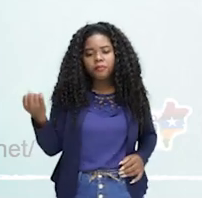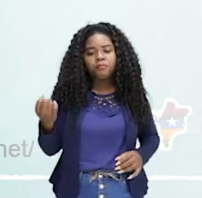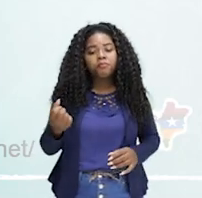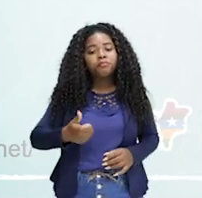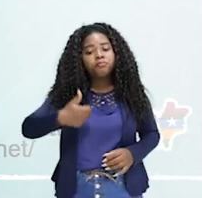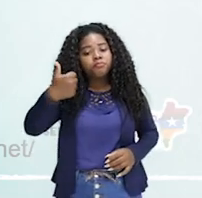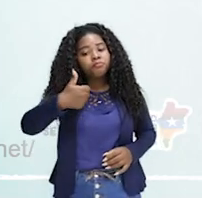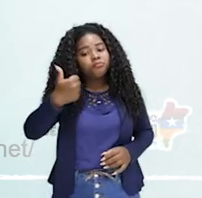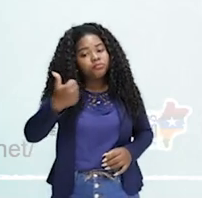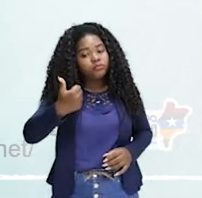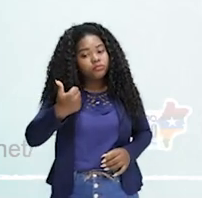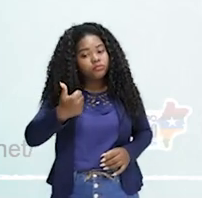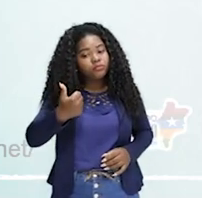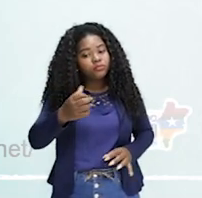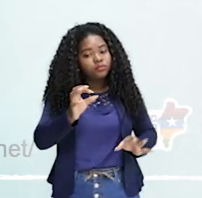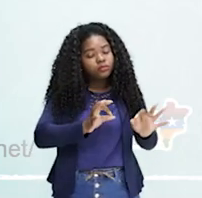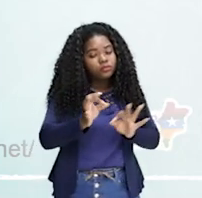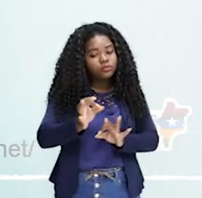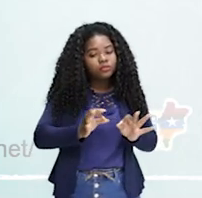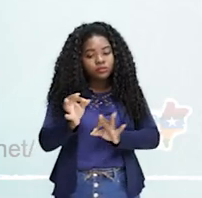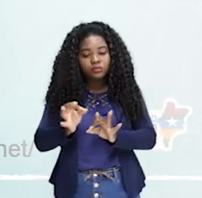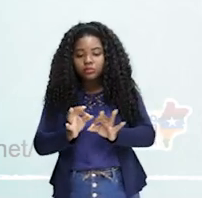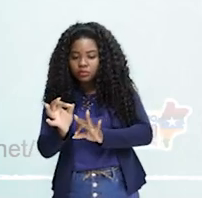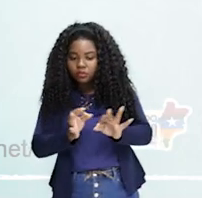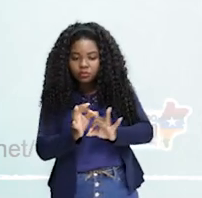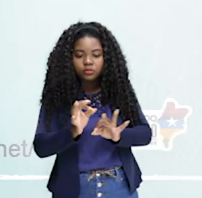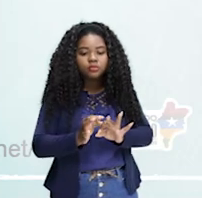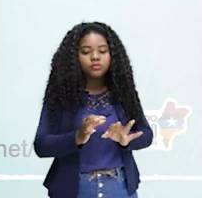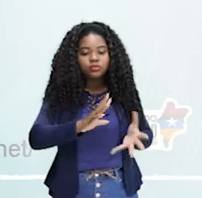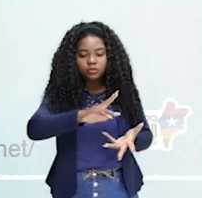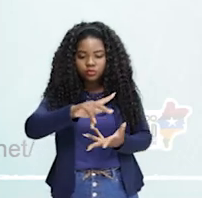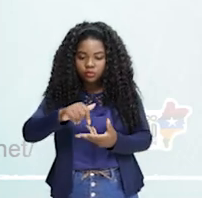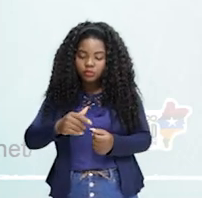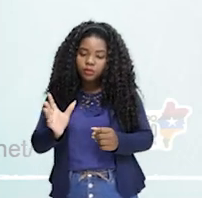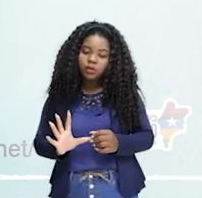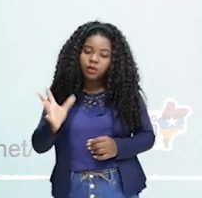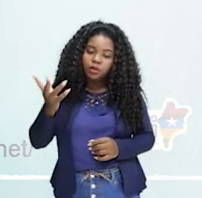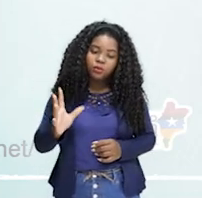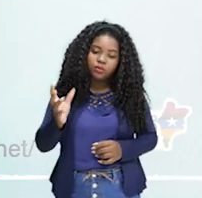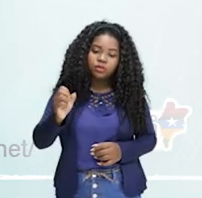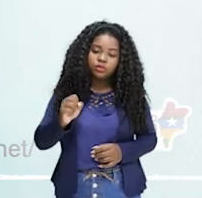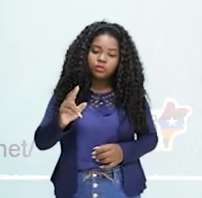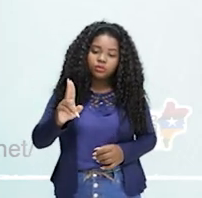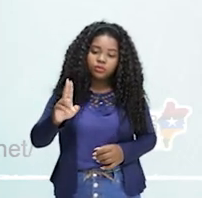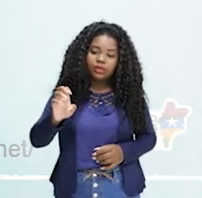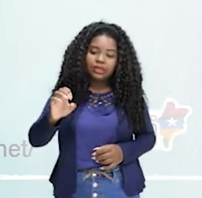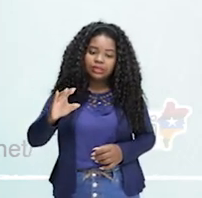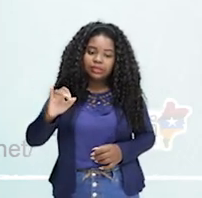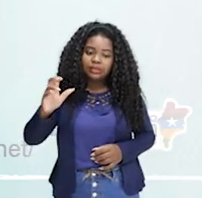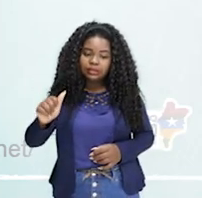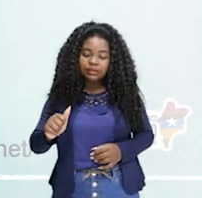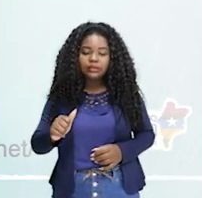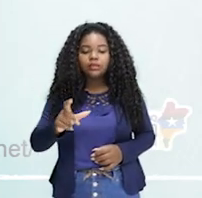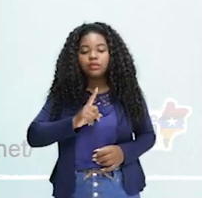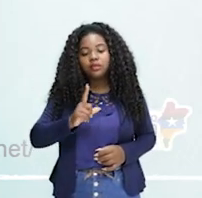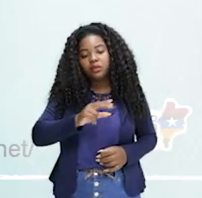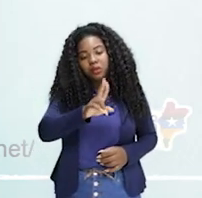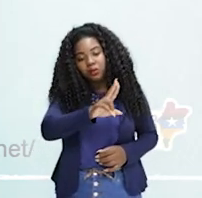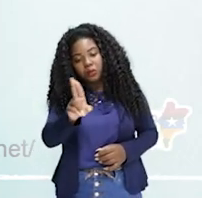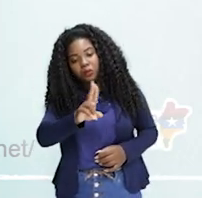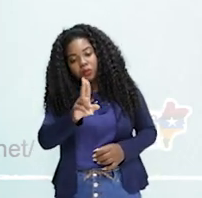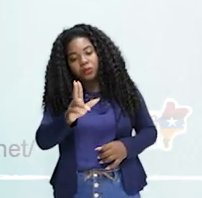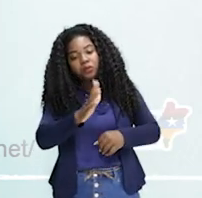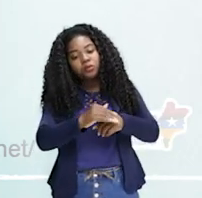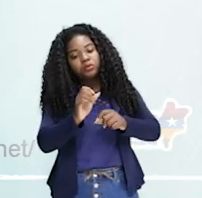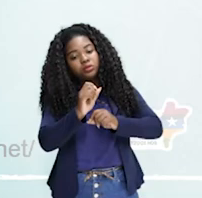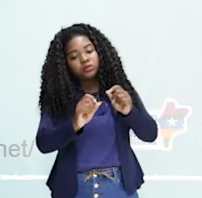conferência ambiental a nível mundial, galera. certo? Ela aconteceu na Suécia, por isso que recebeu esse nome. Ela foi chamada